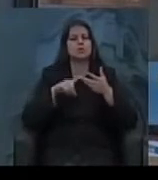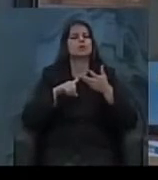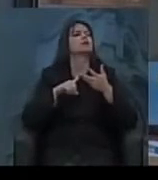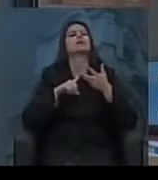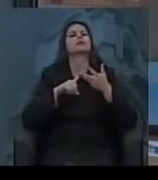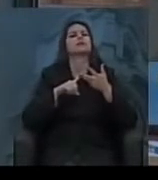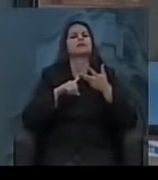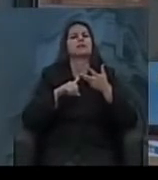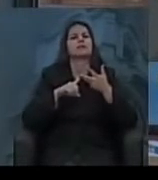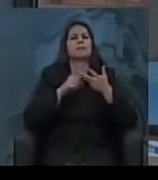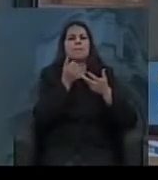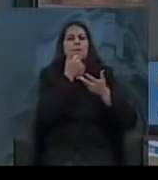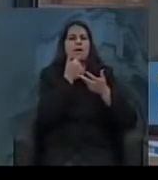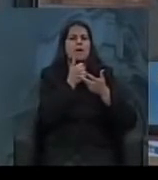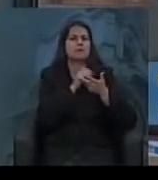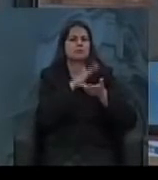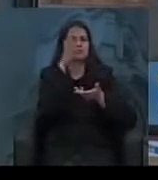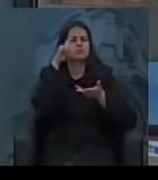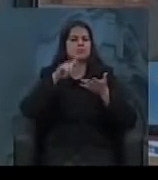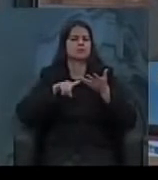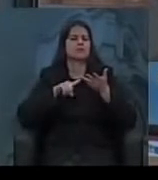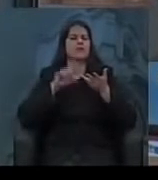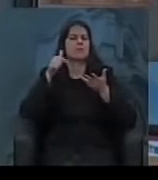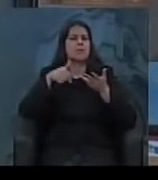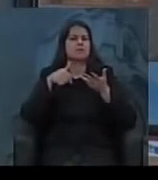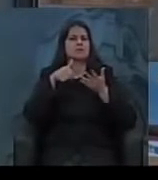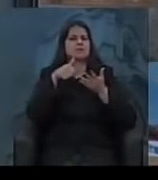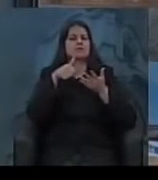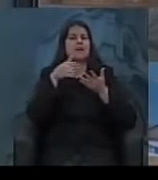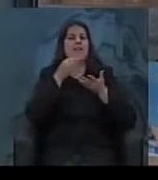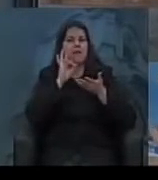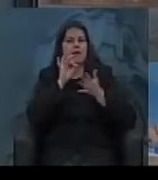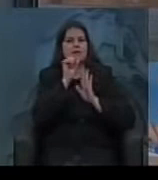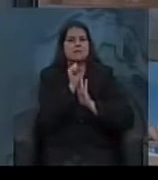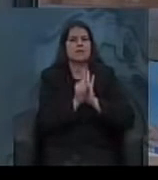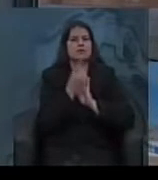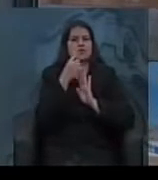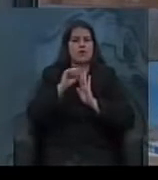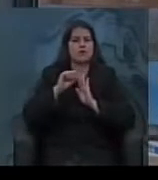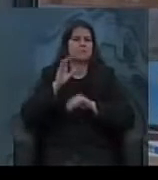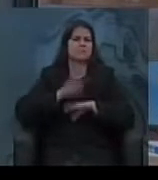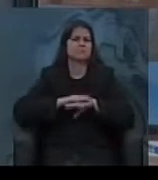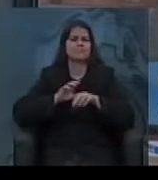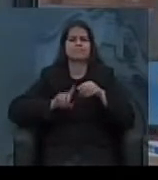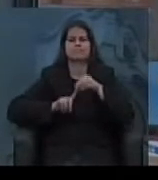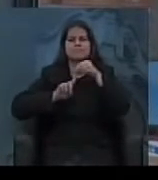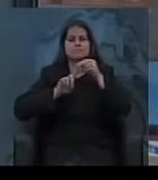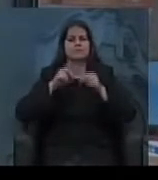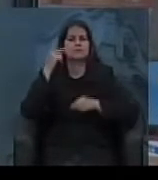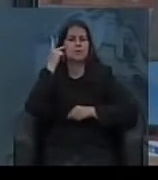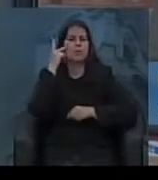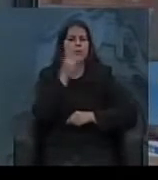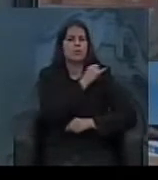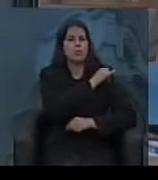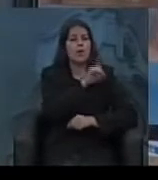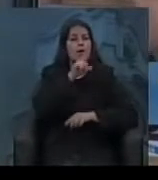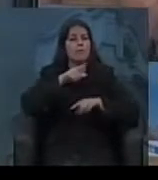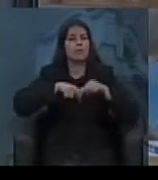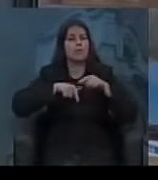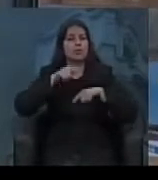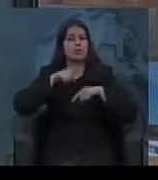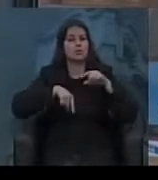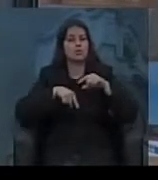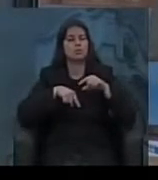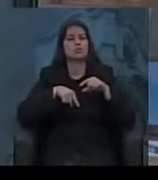café, principalmente no século XIX. O café, principalmente na questão de São Paulo e Rio de Janeiro, um produto